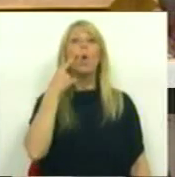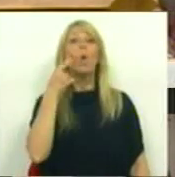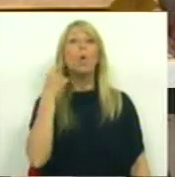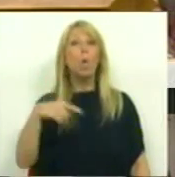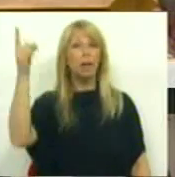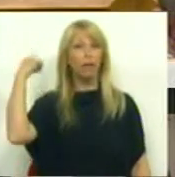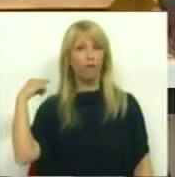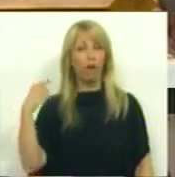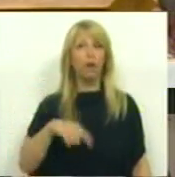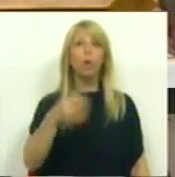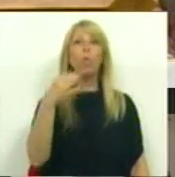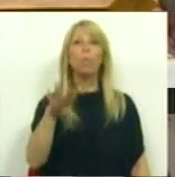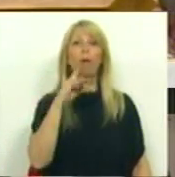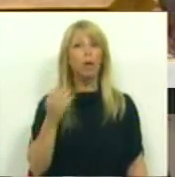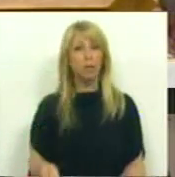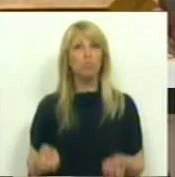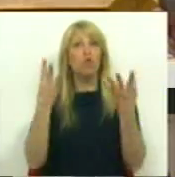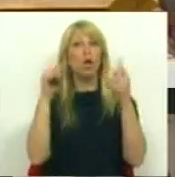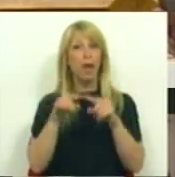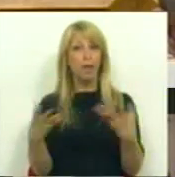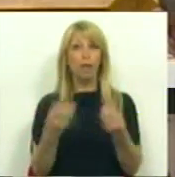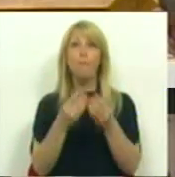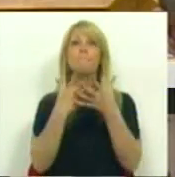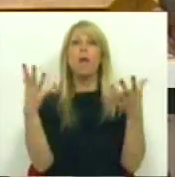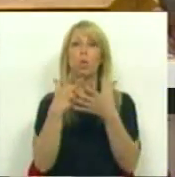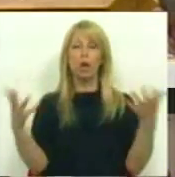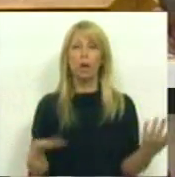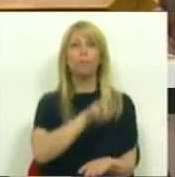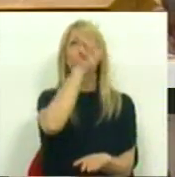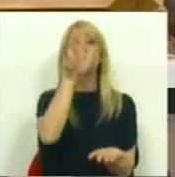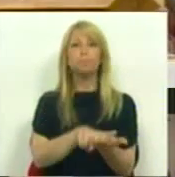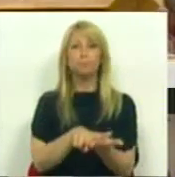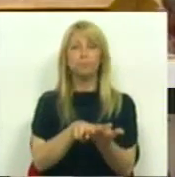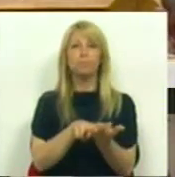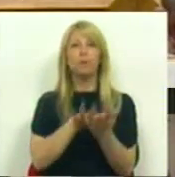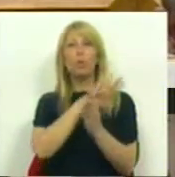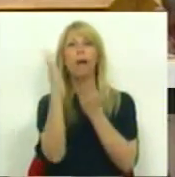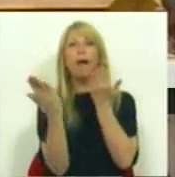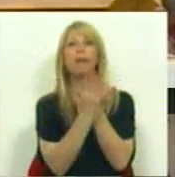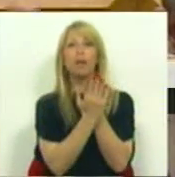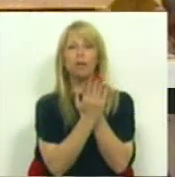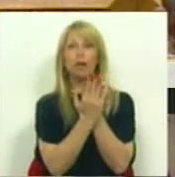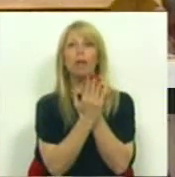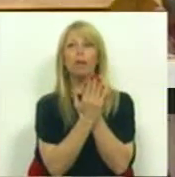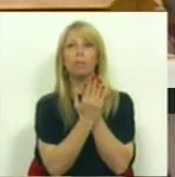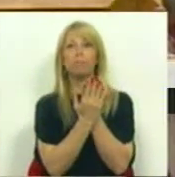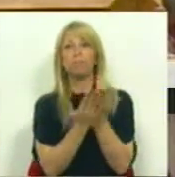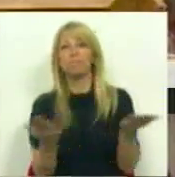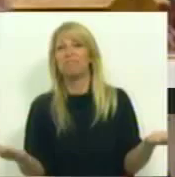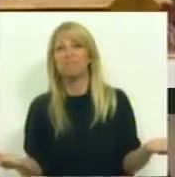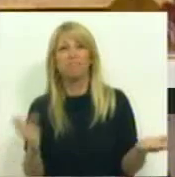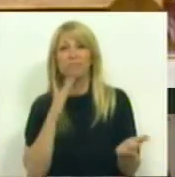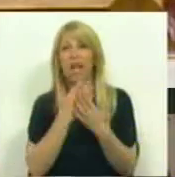Socialista conseguiu aqui, com a maioria, a aprovação de uma adenda que não aquece,